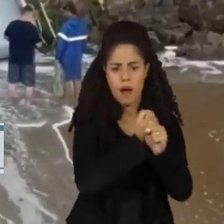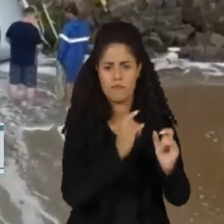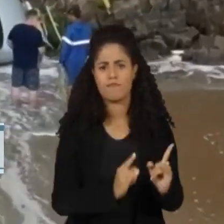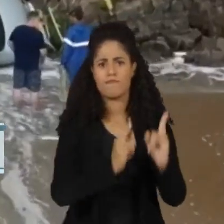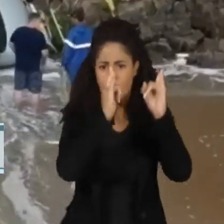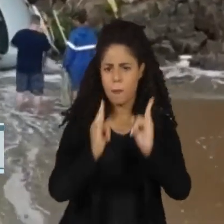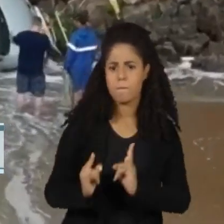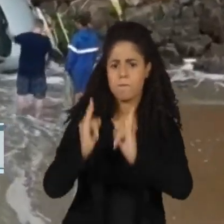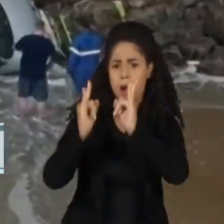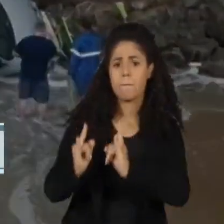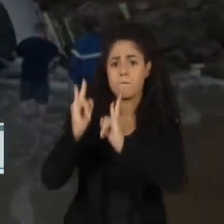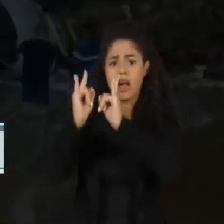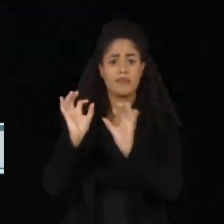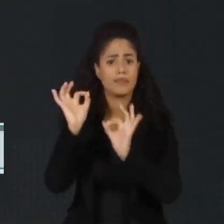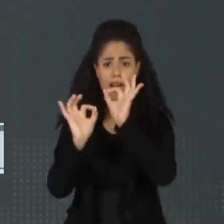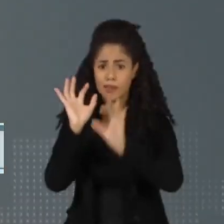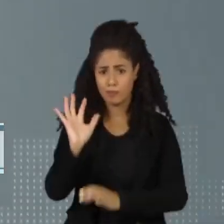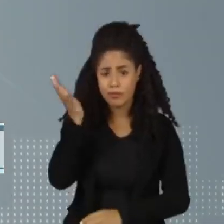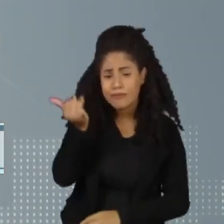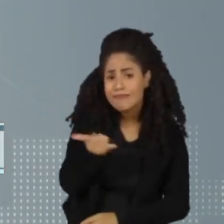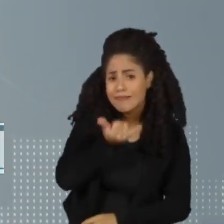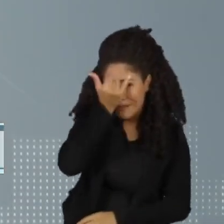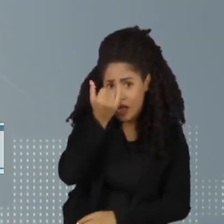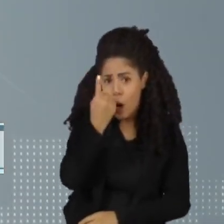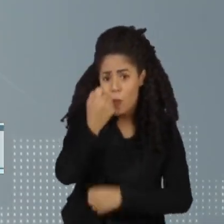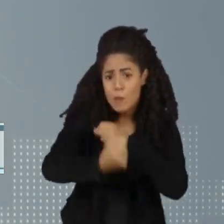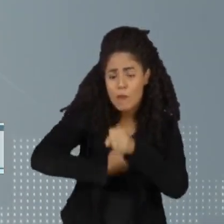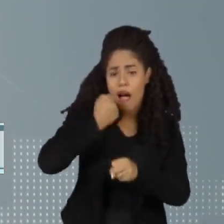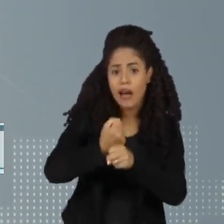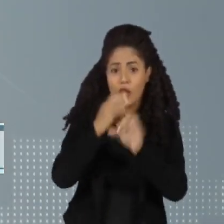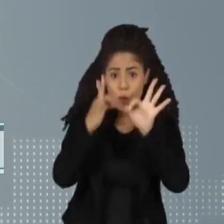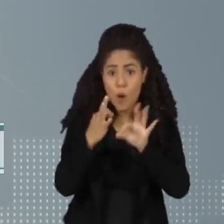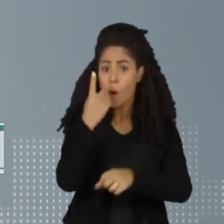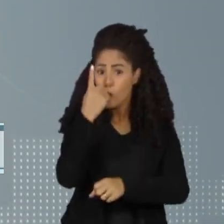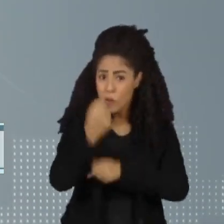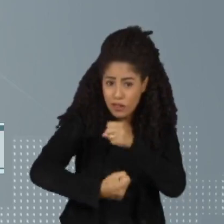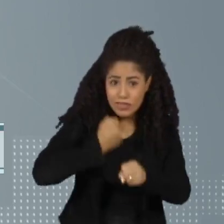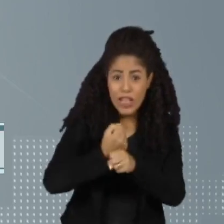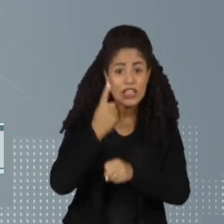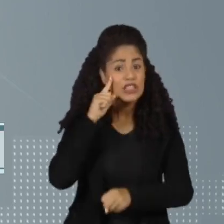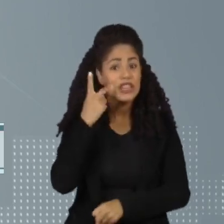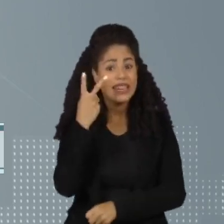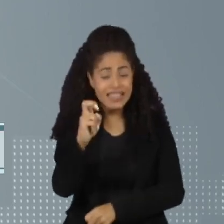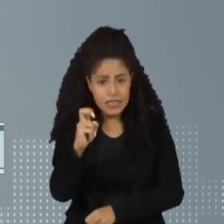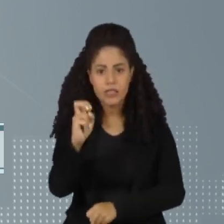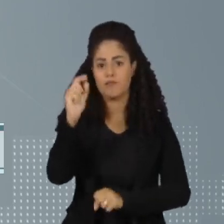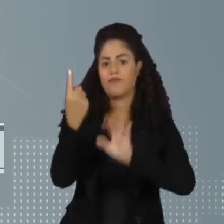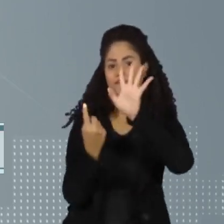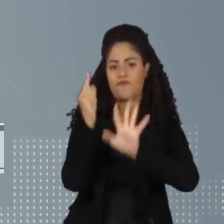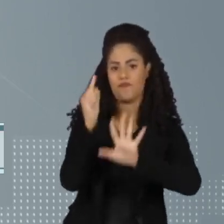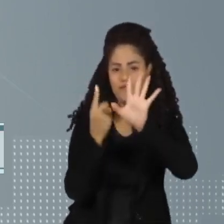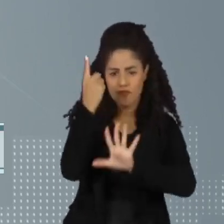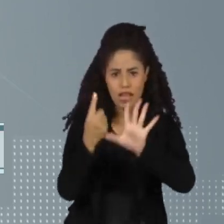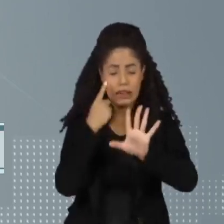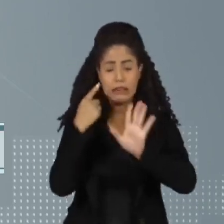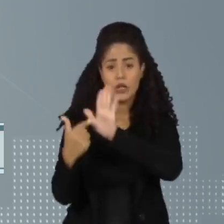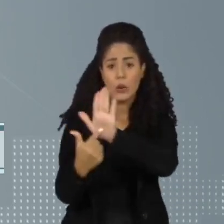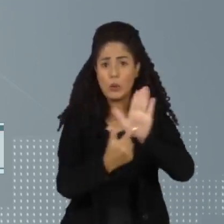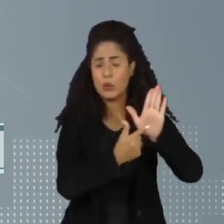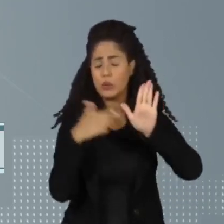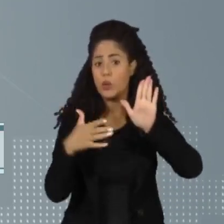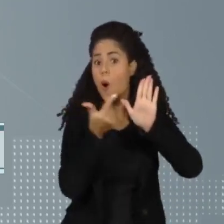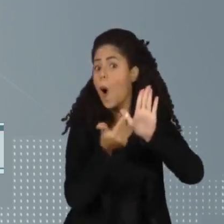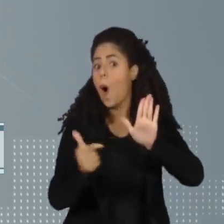fórmula perfeita para a tragédia. Há um ano, exatamente no dia 15 de fevereiro, o Brasil enfrentava